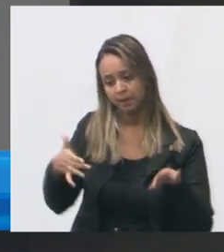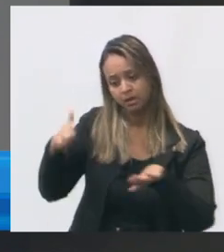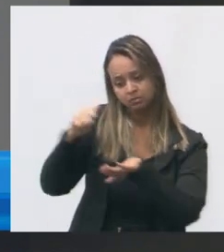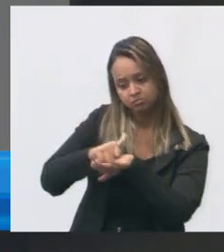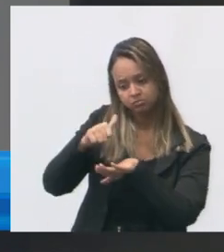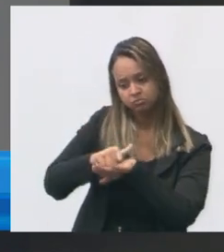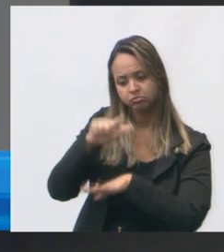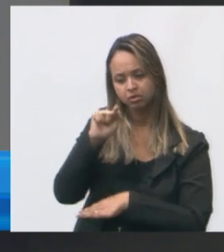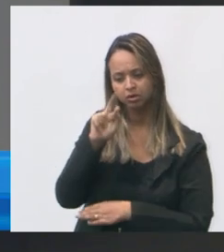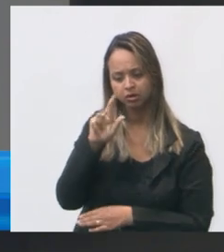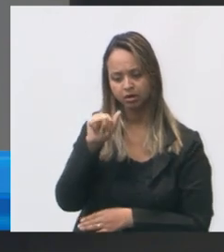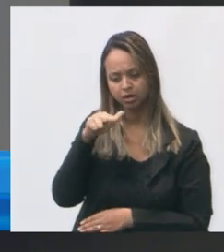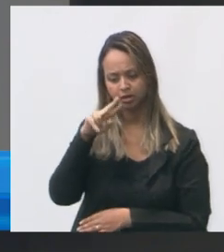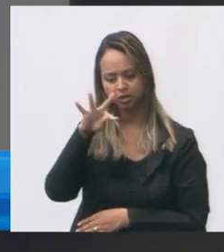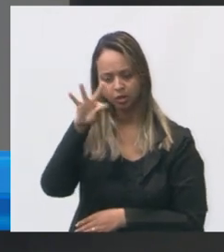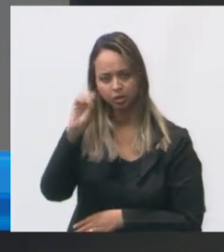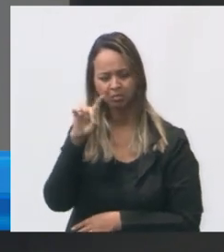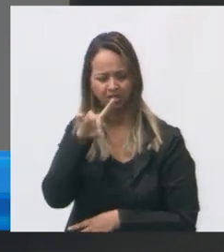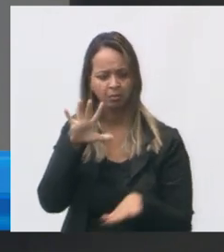balançando